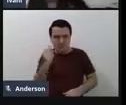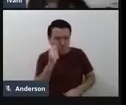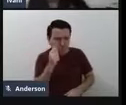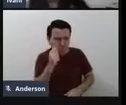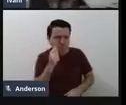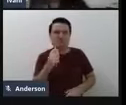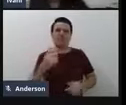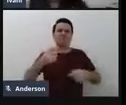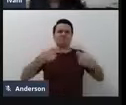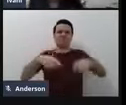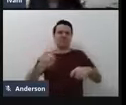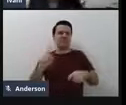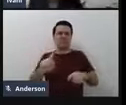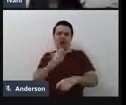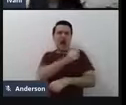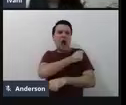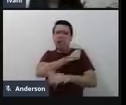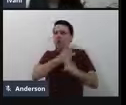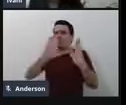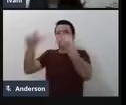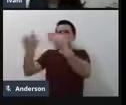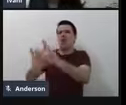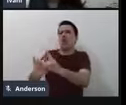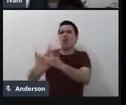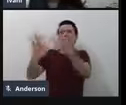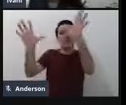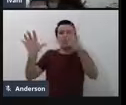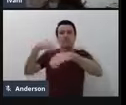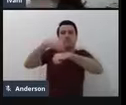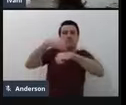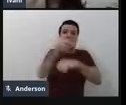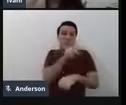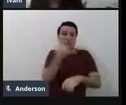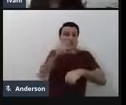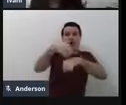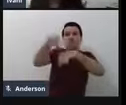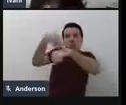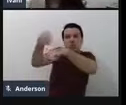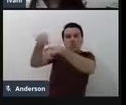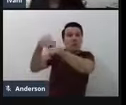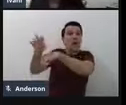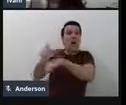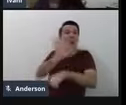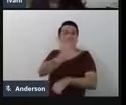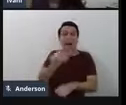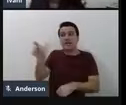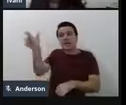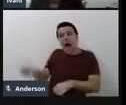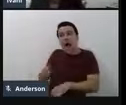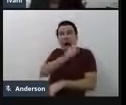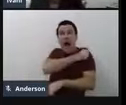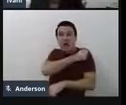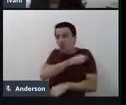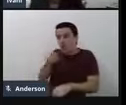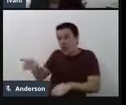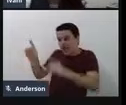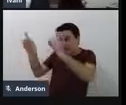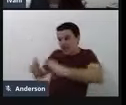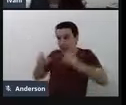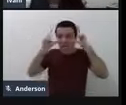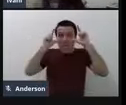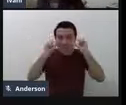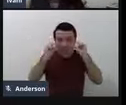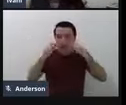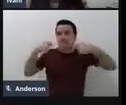precisar desenvolver as atividades que o professor orientou, né? Mas, nesse caso, ele precisa de um recurso de tecnologia